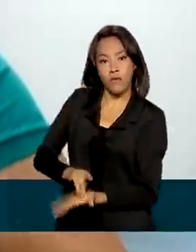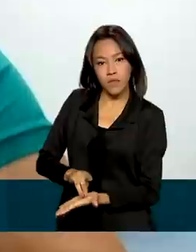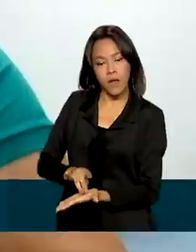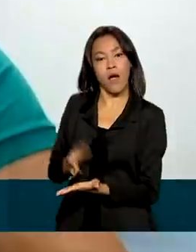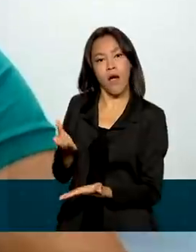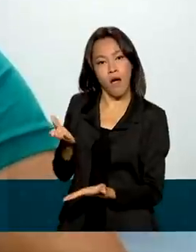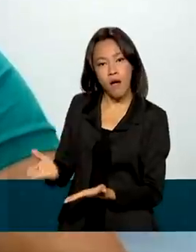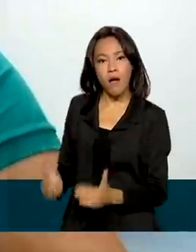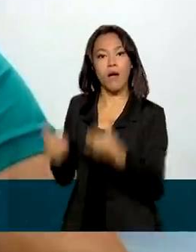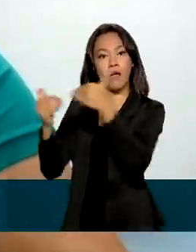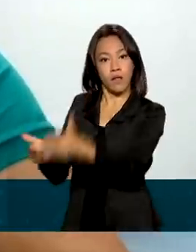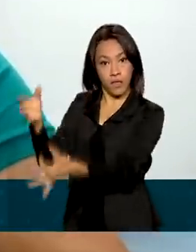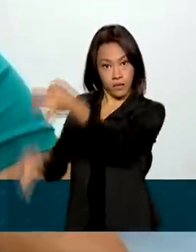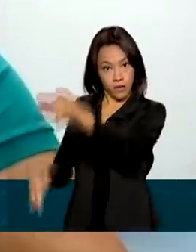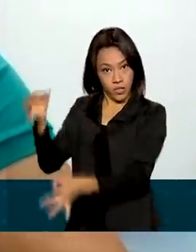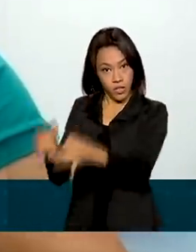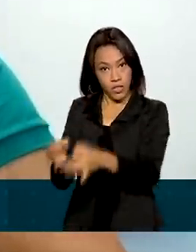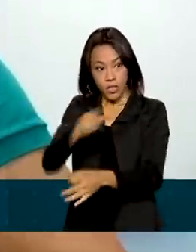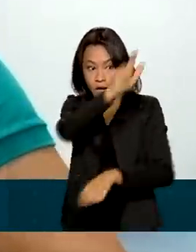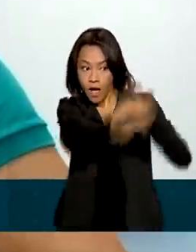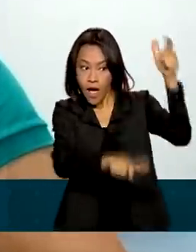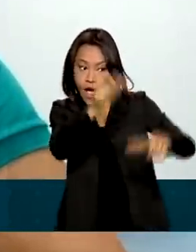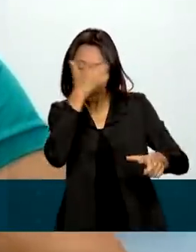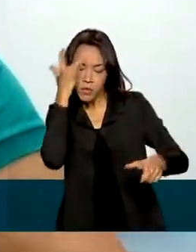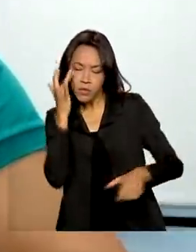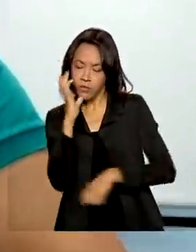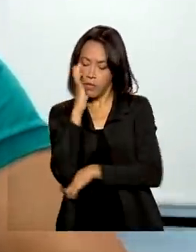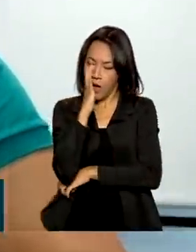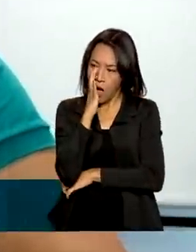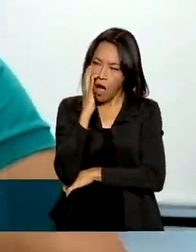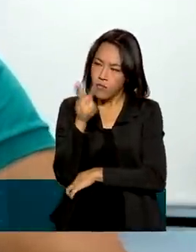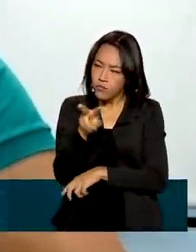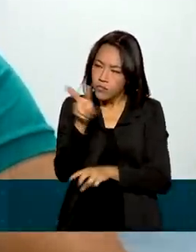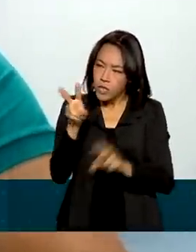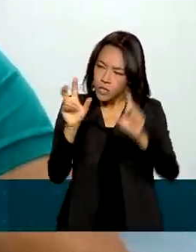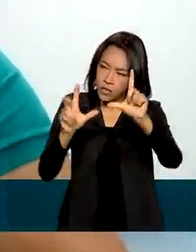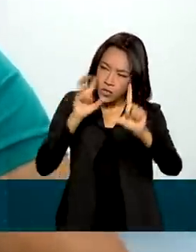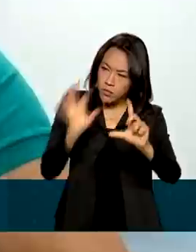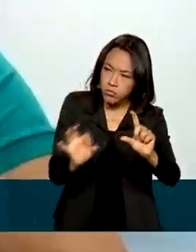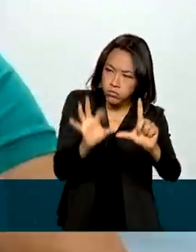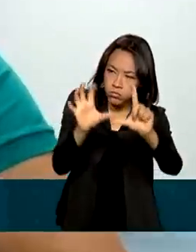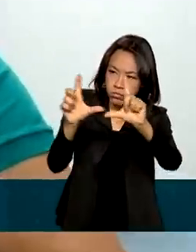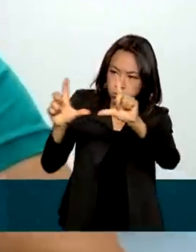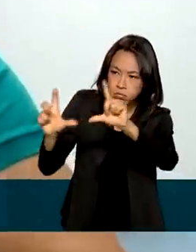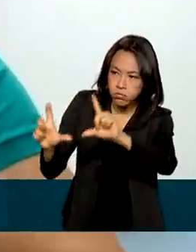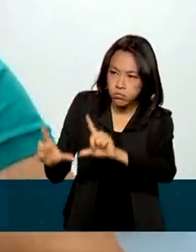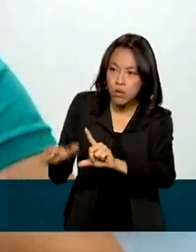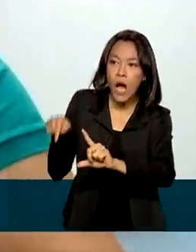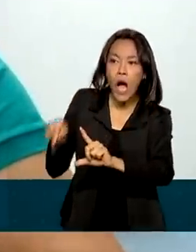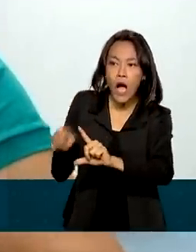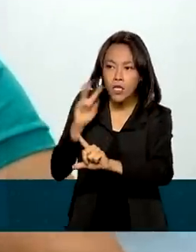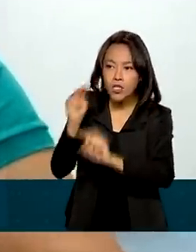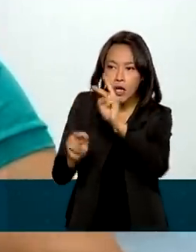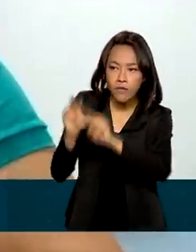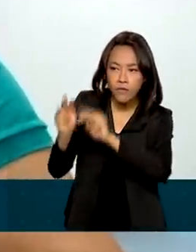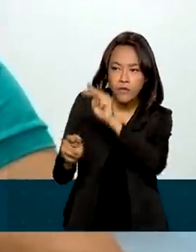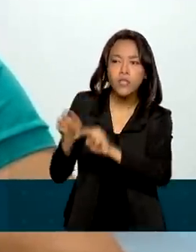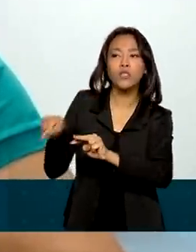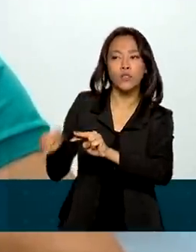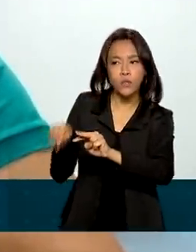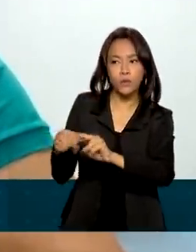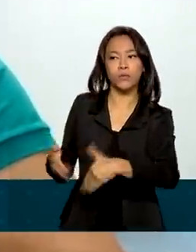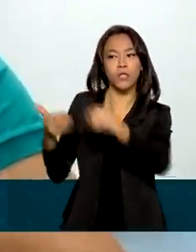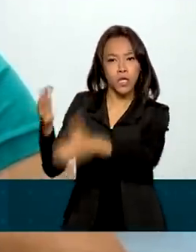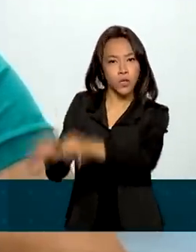da Justiça. Dessa forma, o cidadão vai ter a constância de que se o produto já foi classificado pelo Ministério ou não, ou se foi